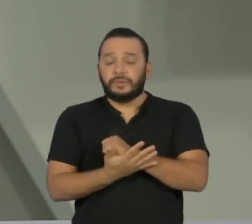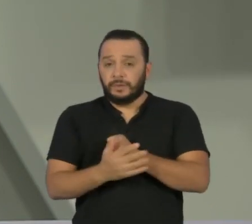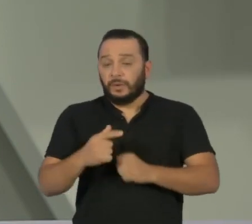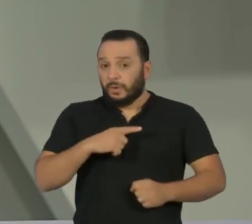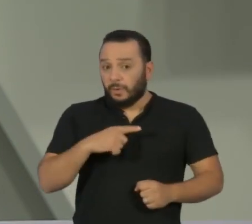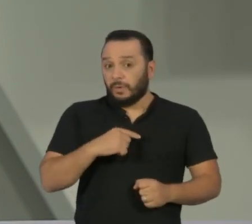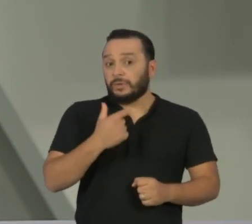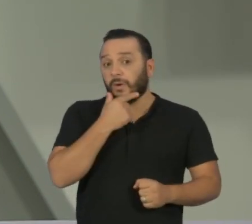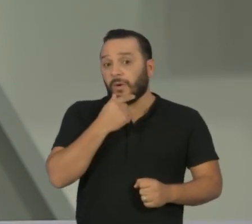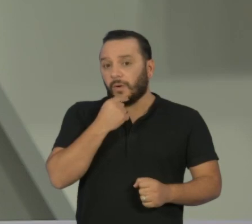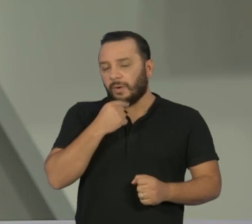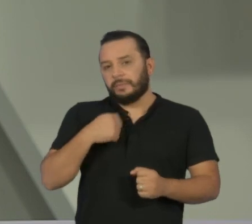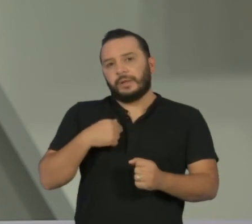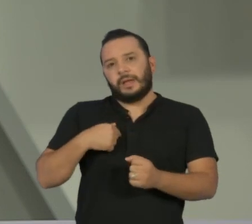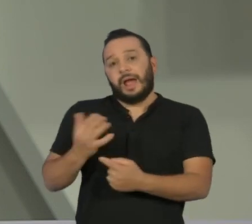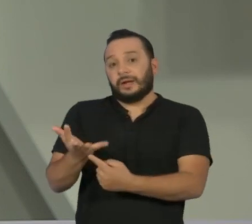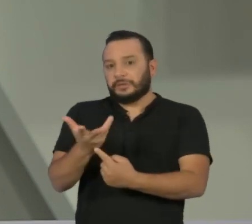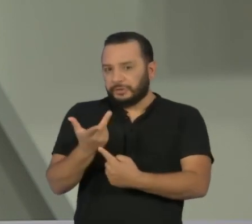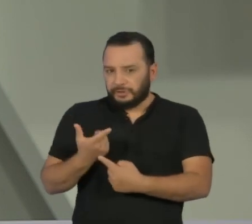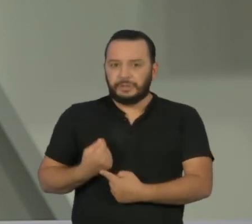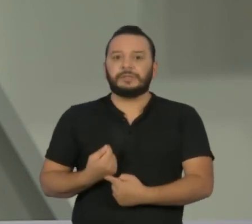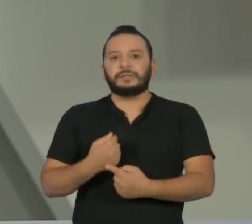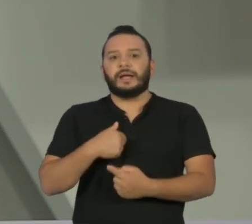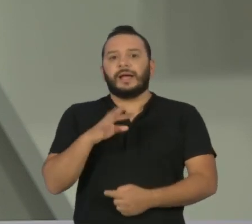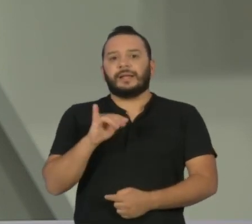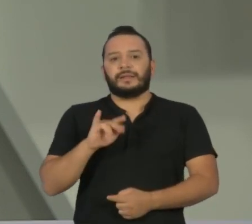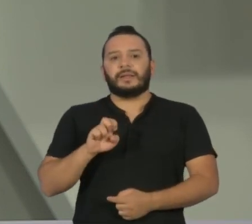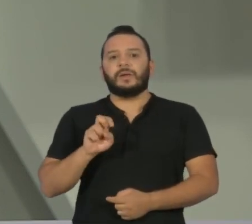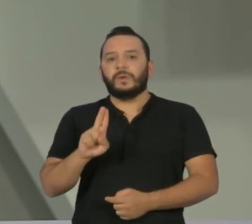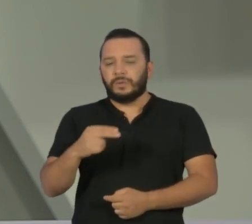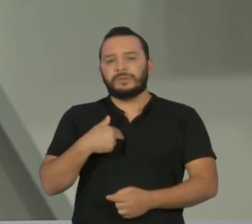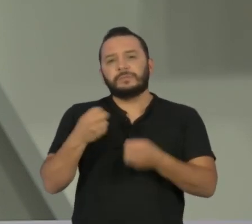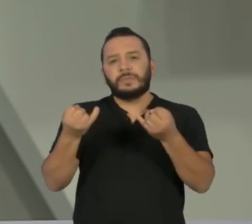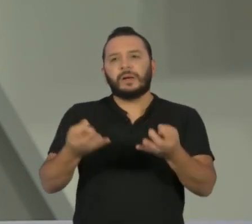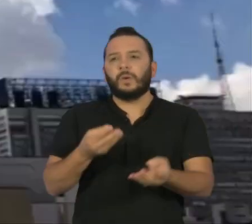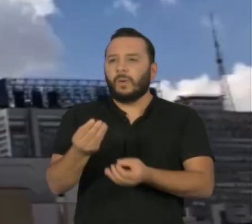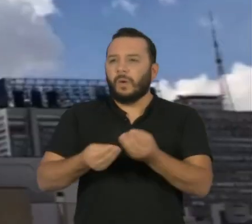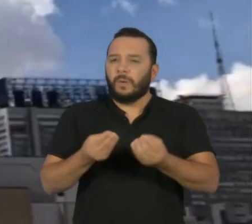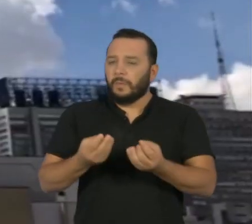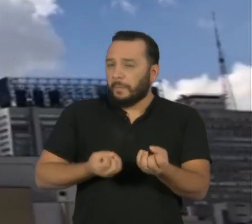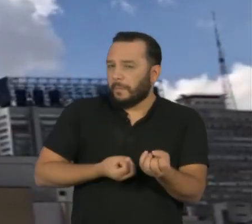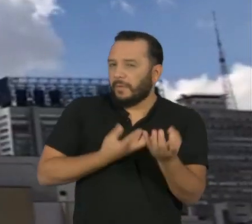Jungle fala sobre os poemas visuais que esse tempo atual tem inspirado.